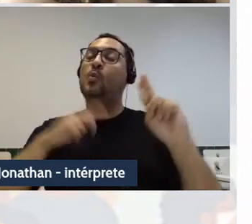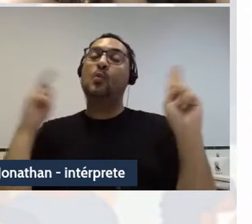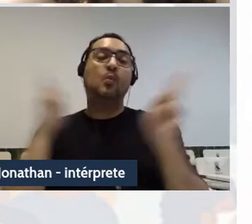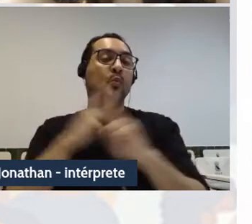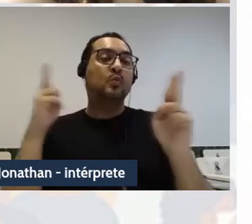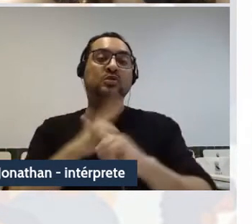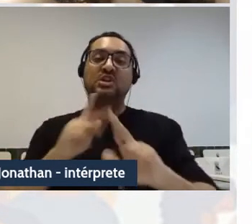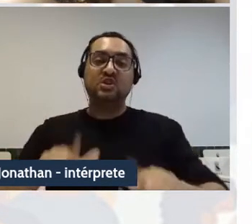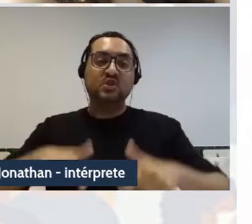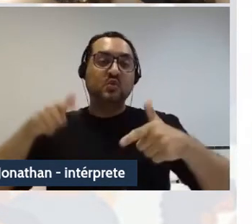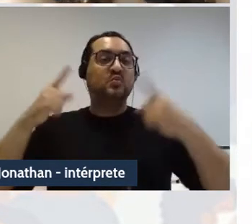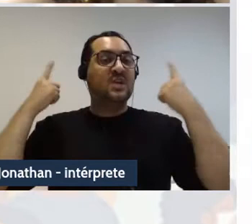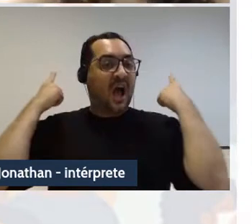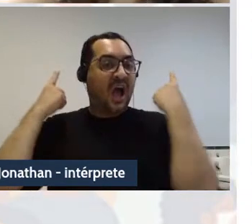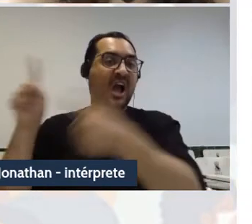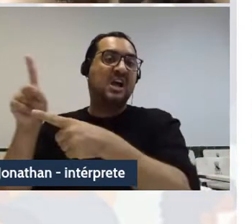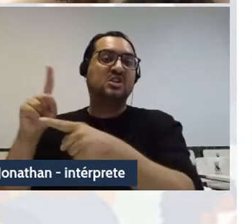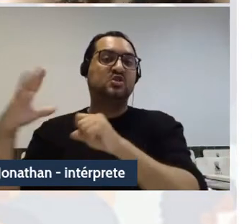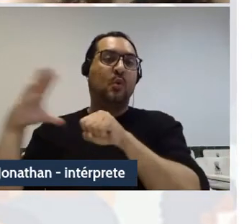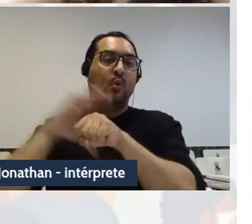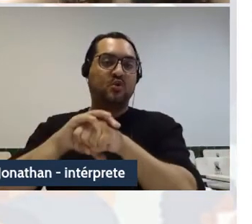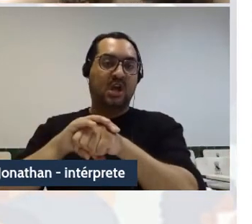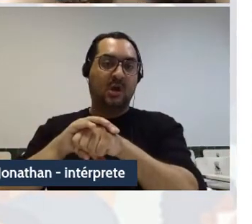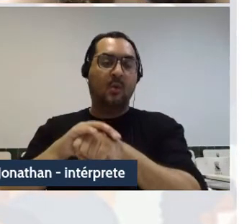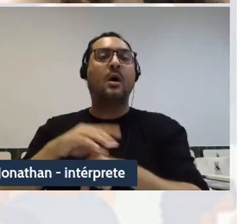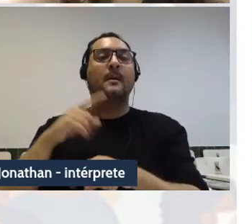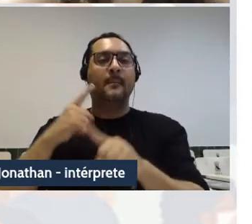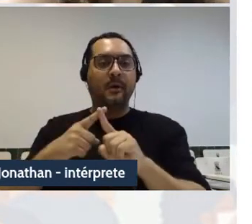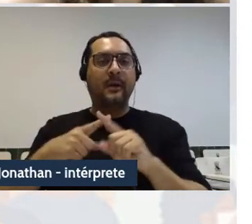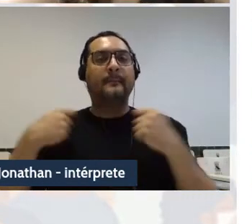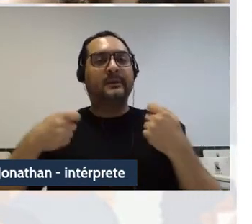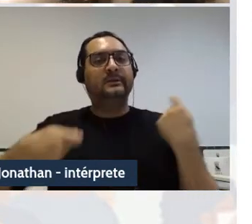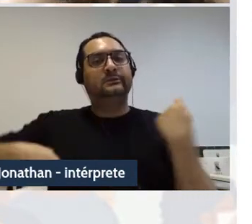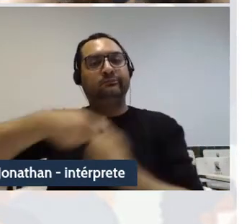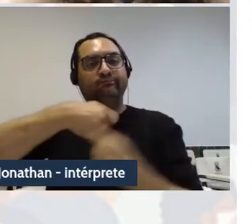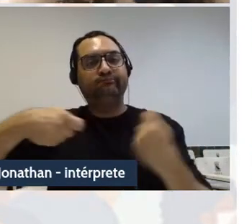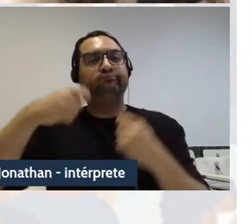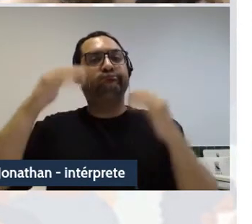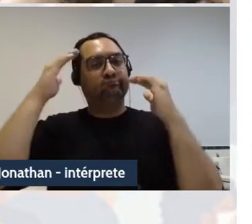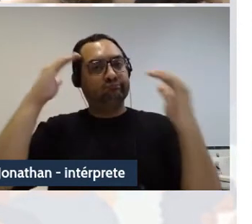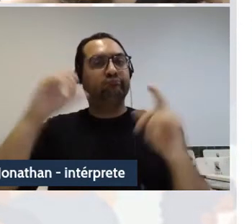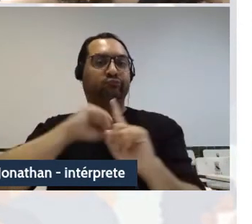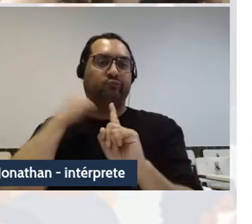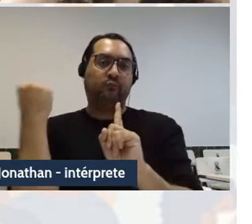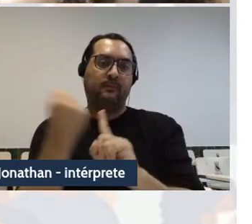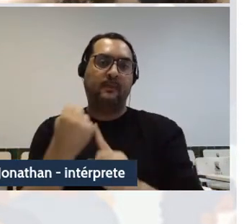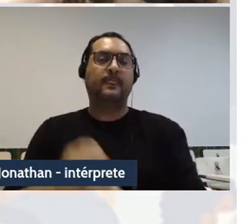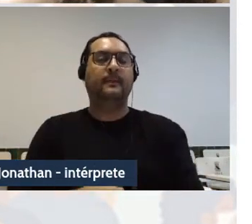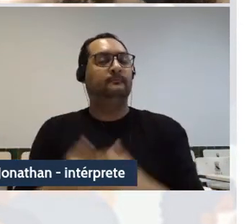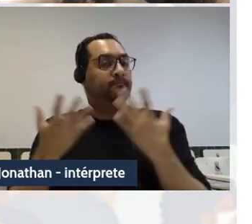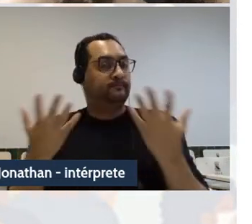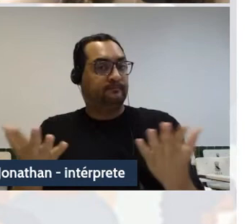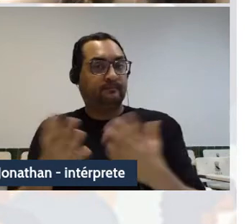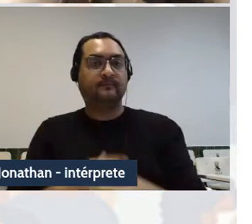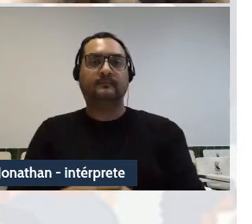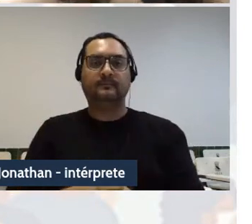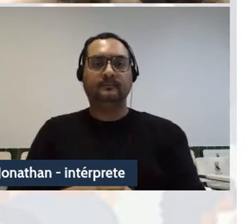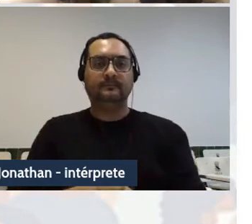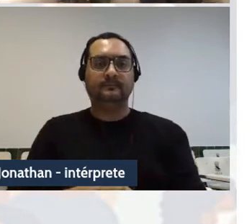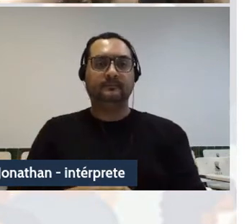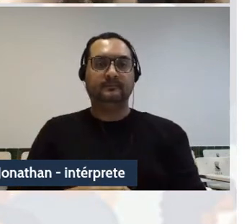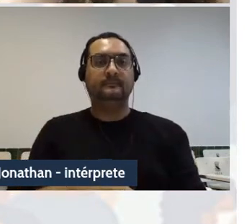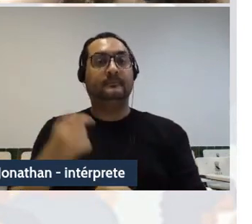possamos superar as adversidades que são econômicas sociais. Pois bem, após a minha